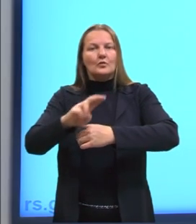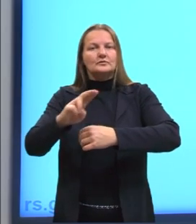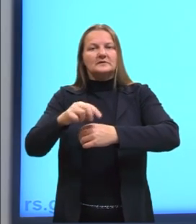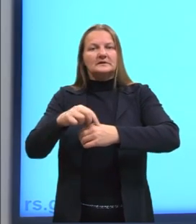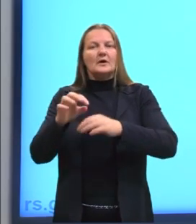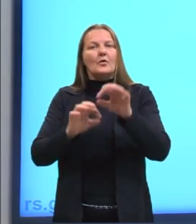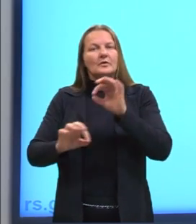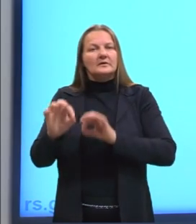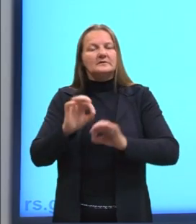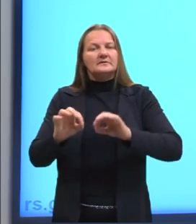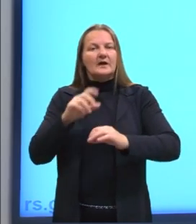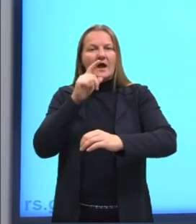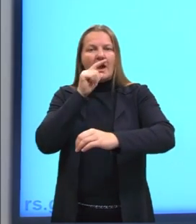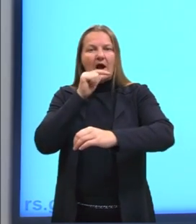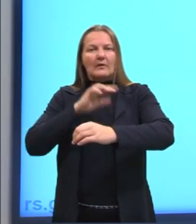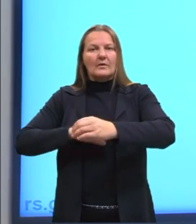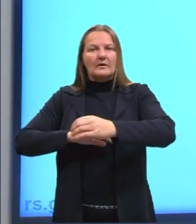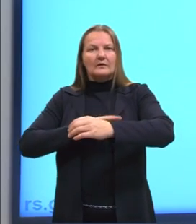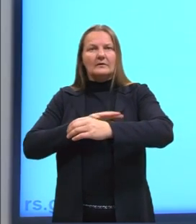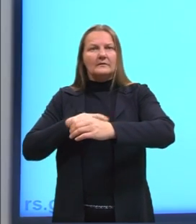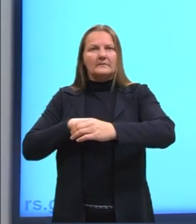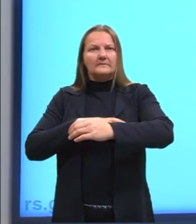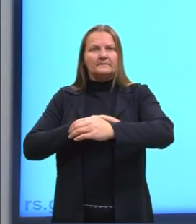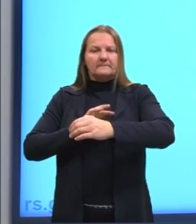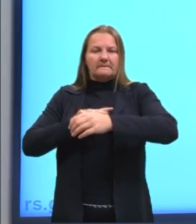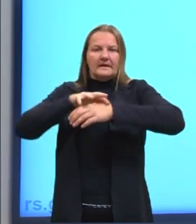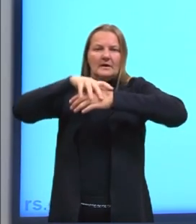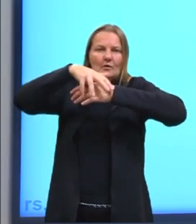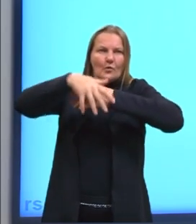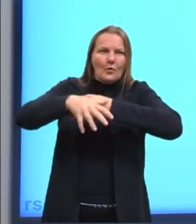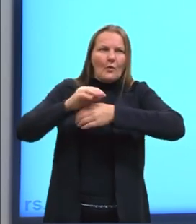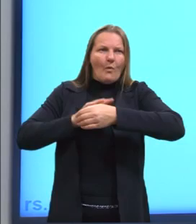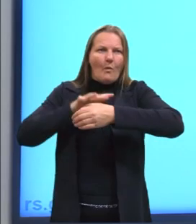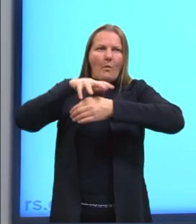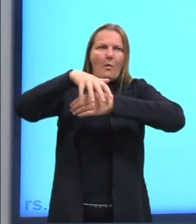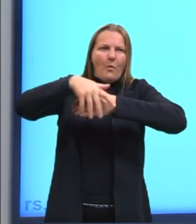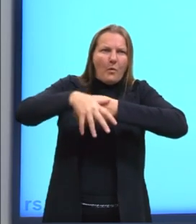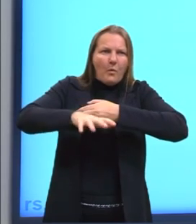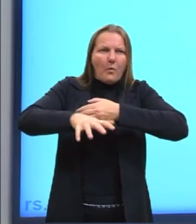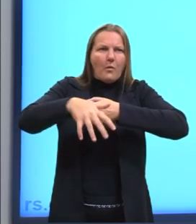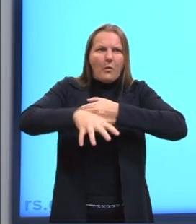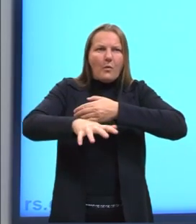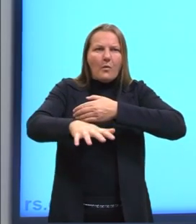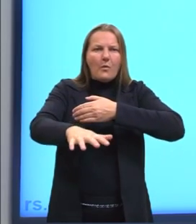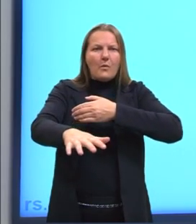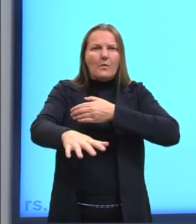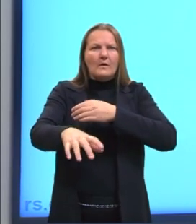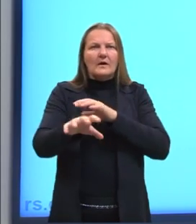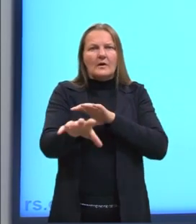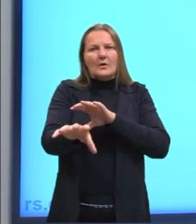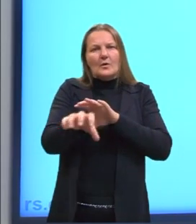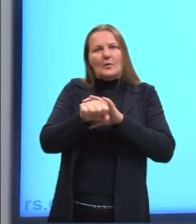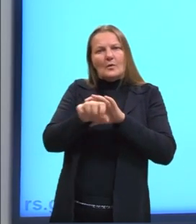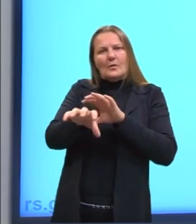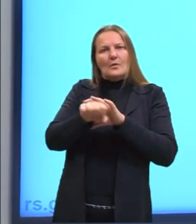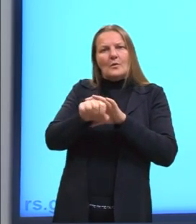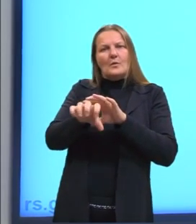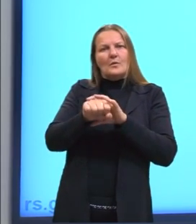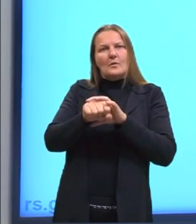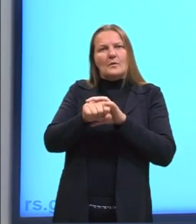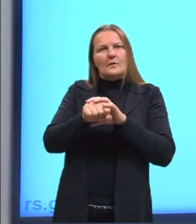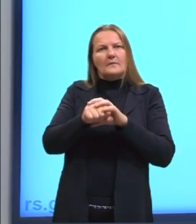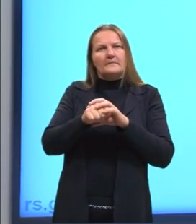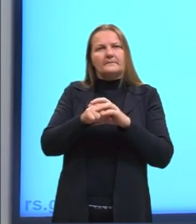organizada. Só que quando ela começa a cair, né? Aqui, a gente tem essa energia que antes era organizada,